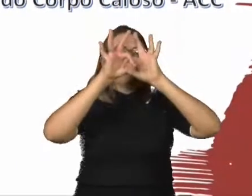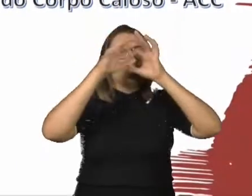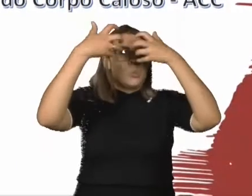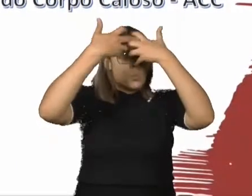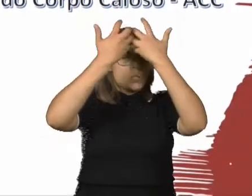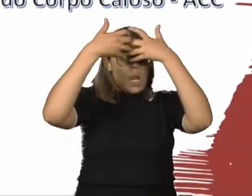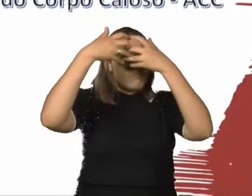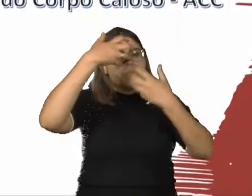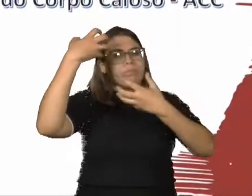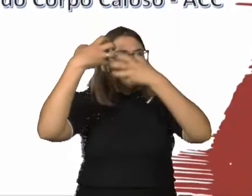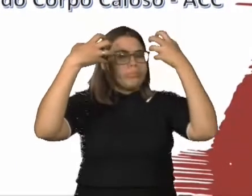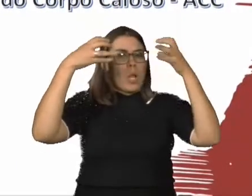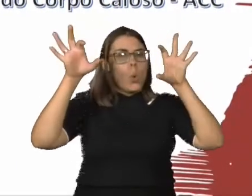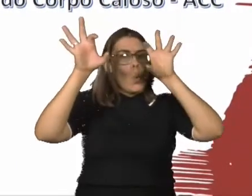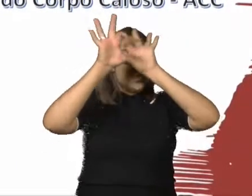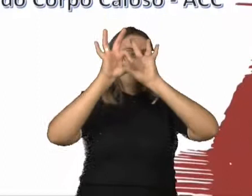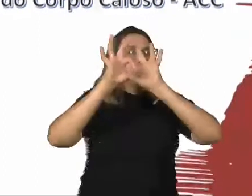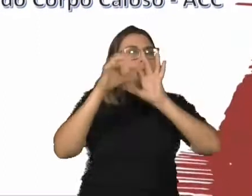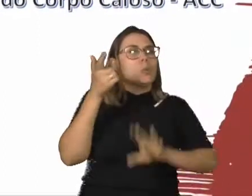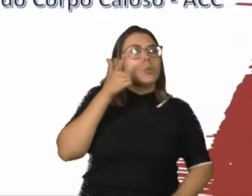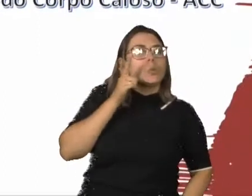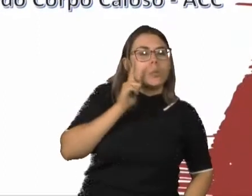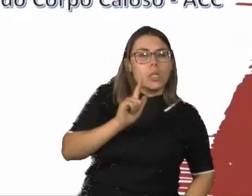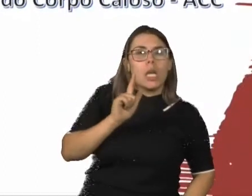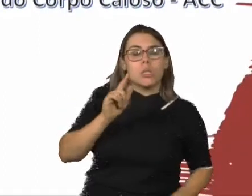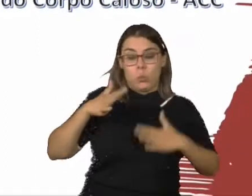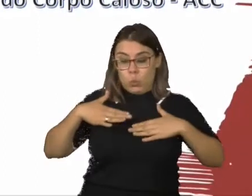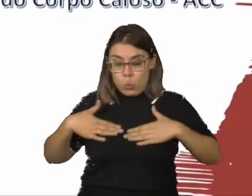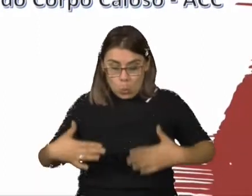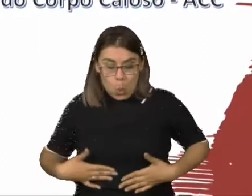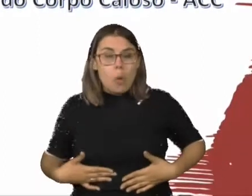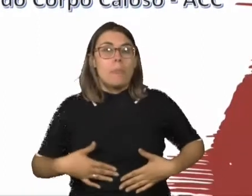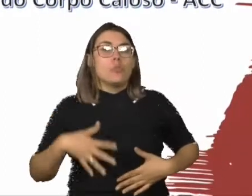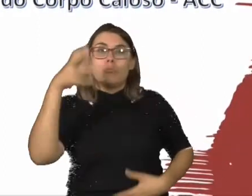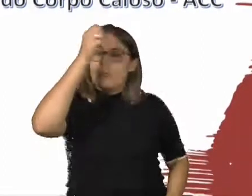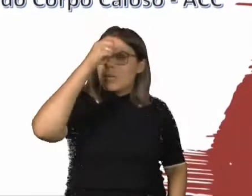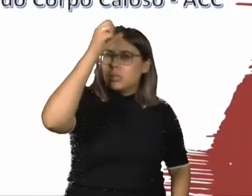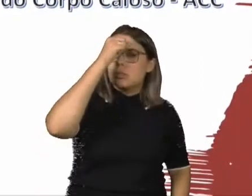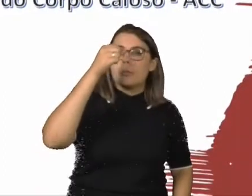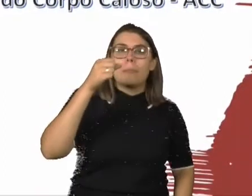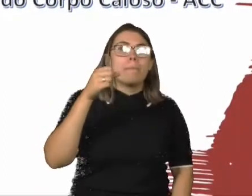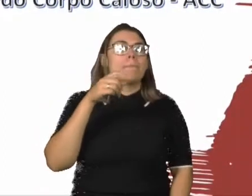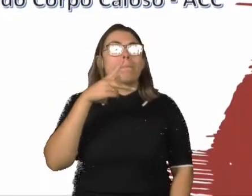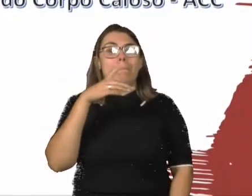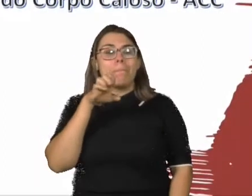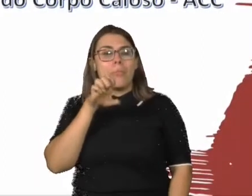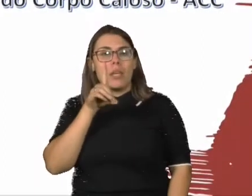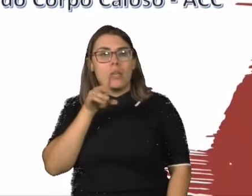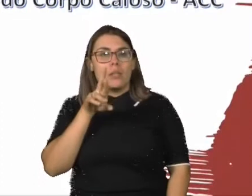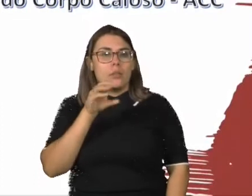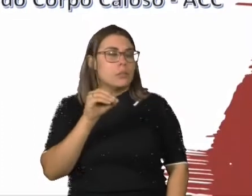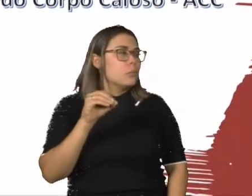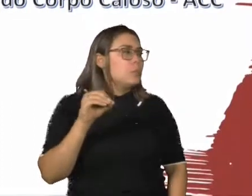ter as funções todas de fala, de psicomotricidade e de aprendizagem. Pedro, simplesmente, nasceu sem